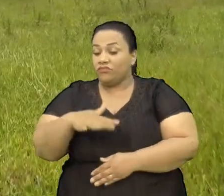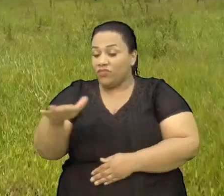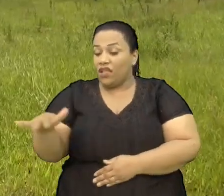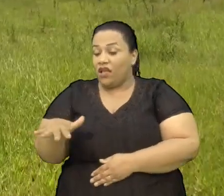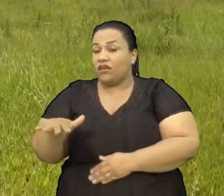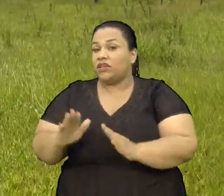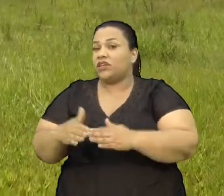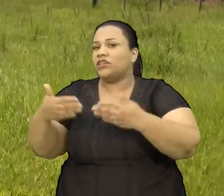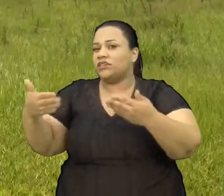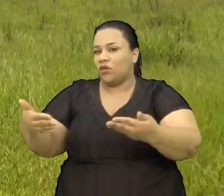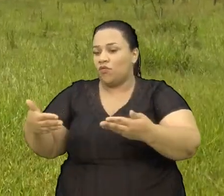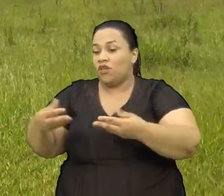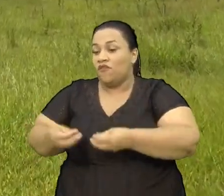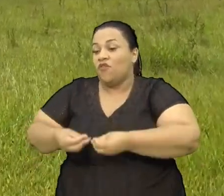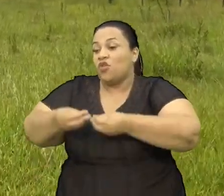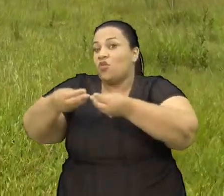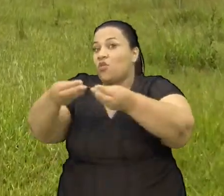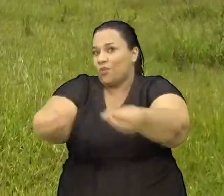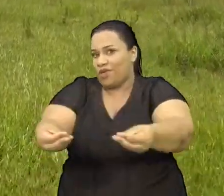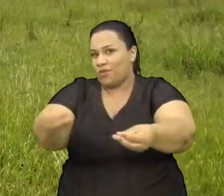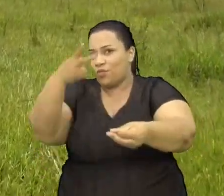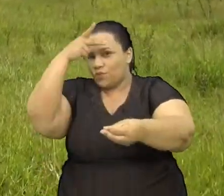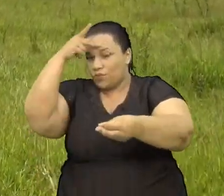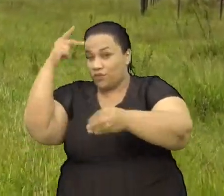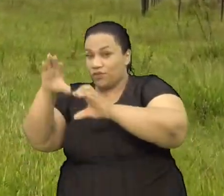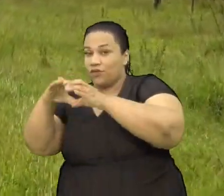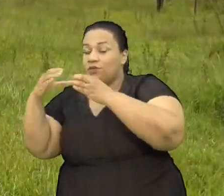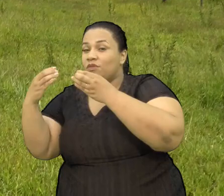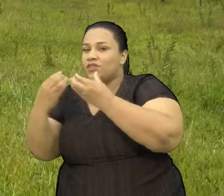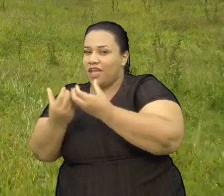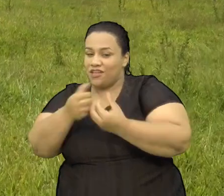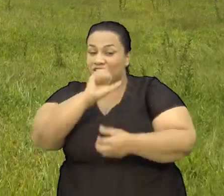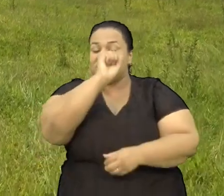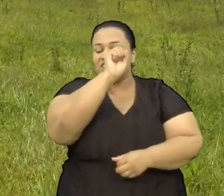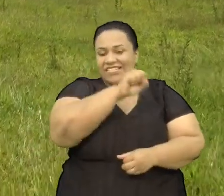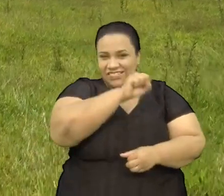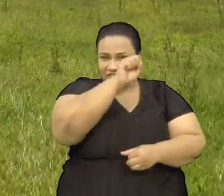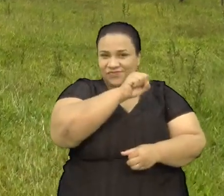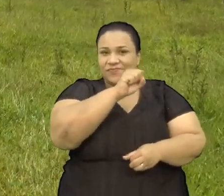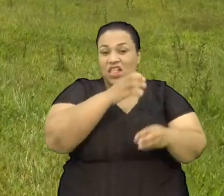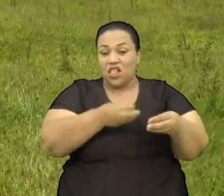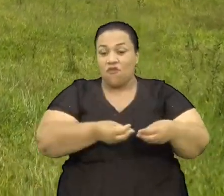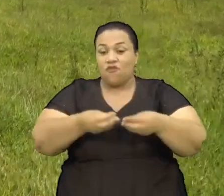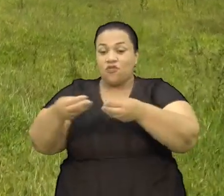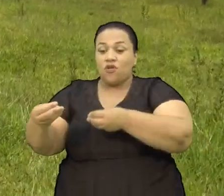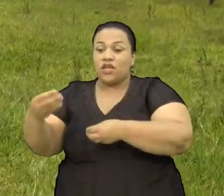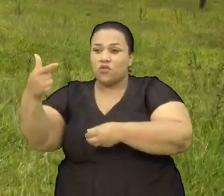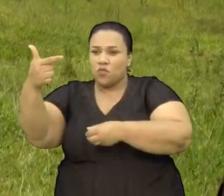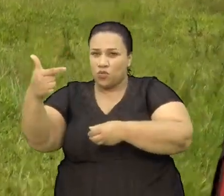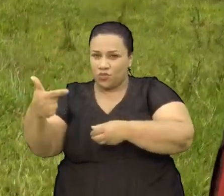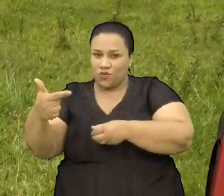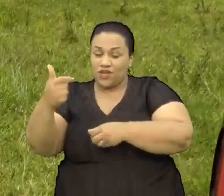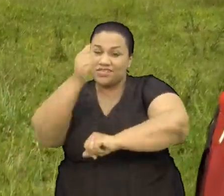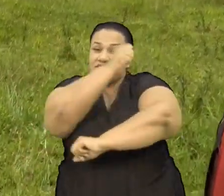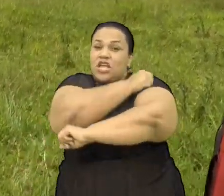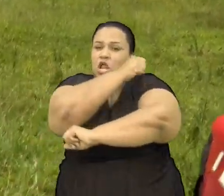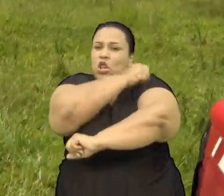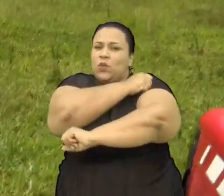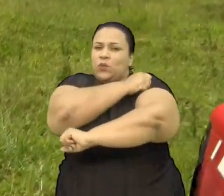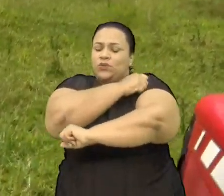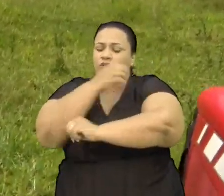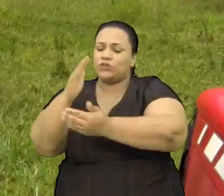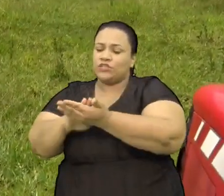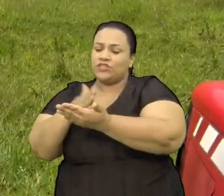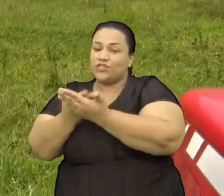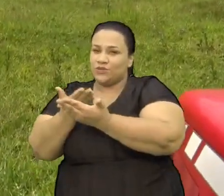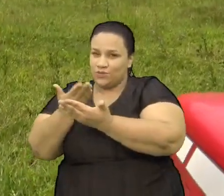Essa área aqui Então ela foi cedida Por alguém da comunidade Exatamente Ela foi cedida Por dois ex-alunos